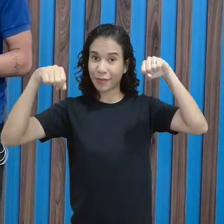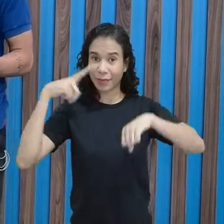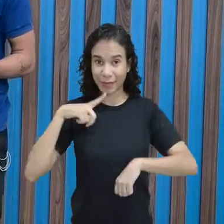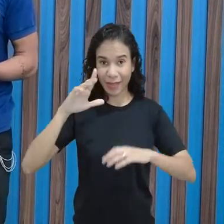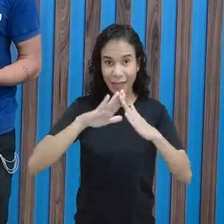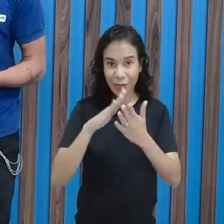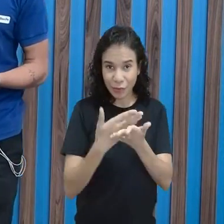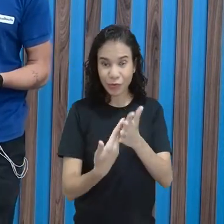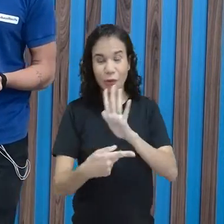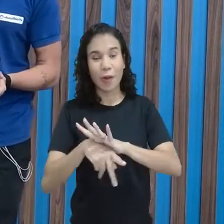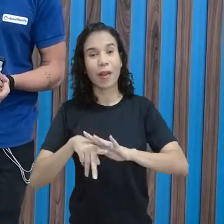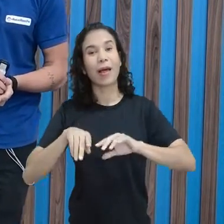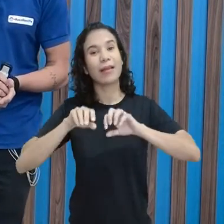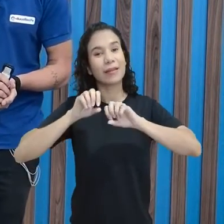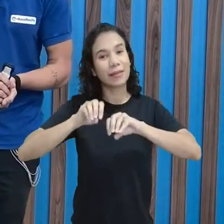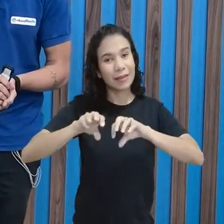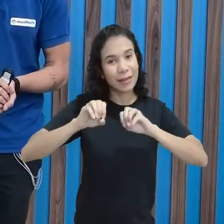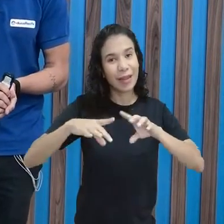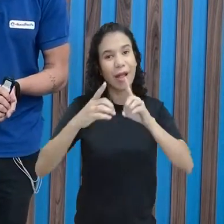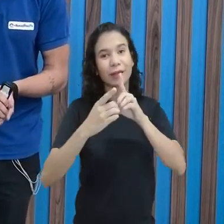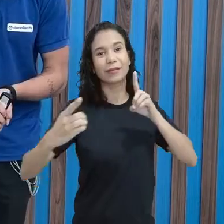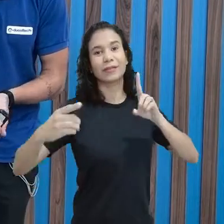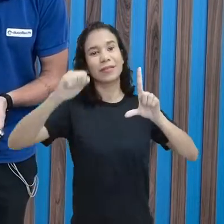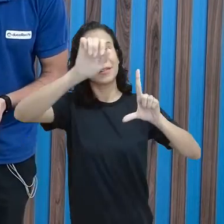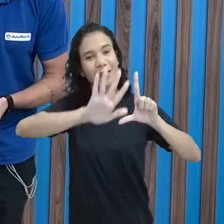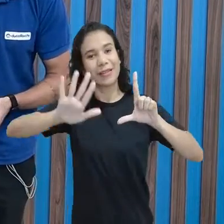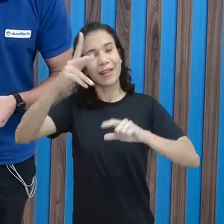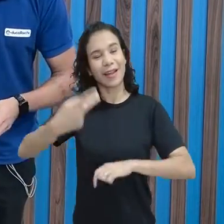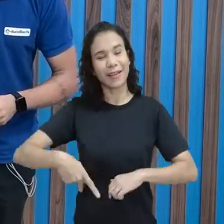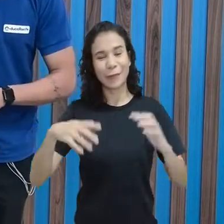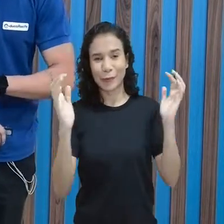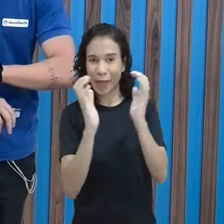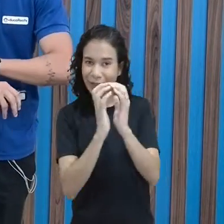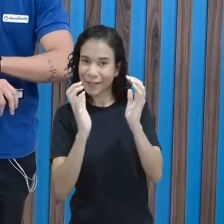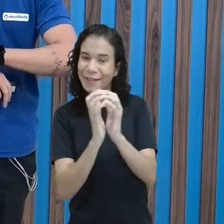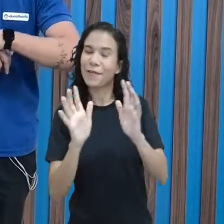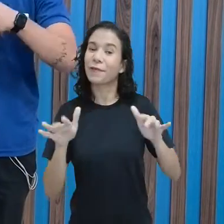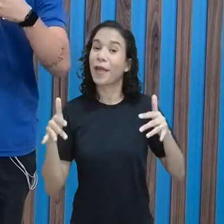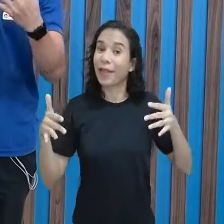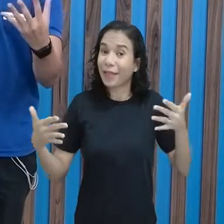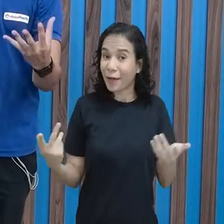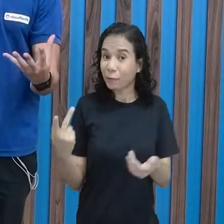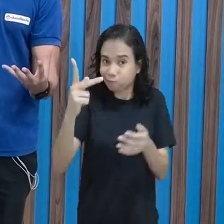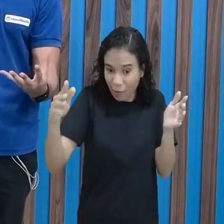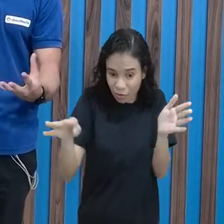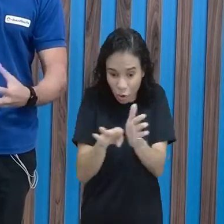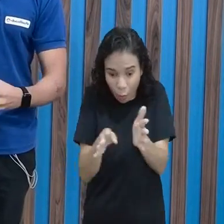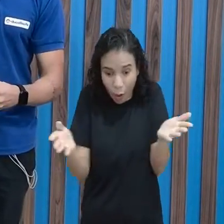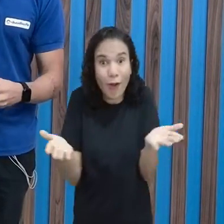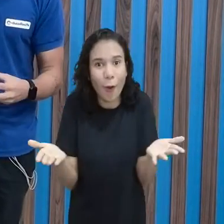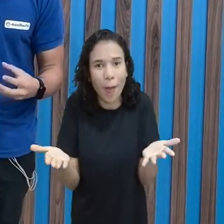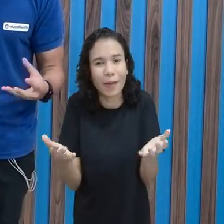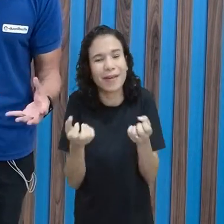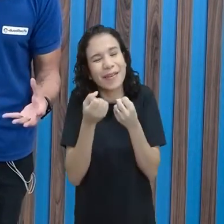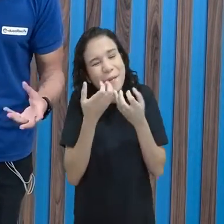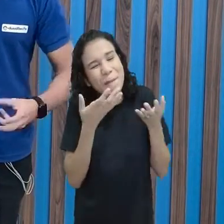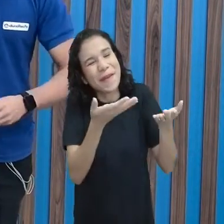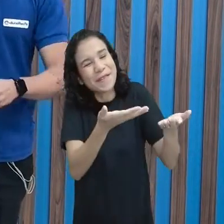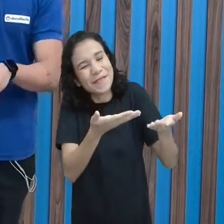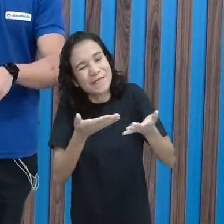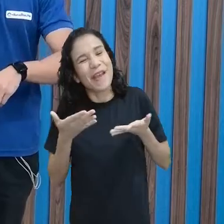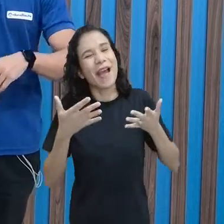Escola Municipal para Aulas Digitais do Recife. Então, se você chegou agora, fique à vontade.